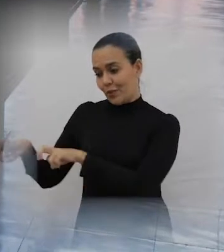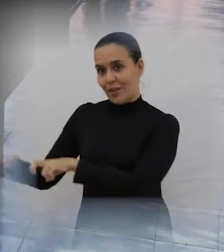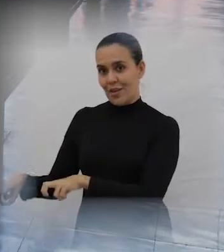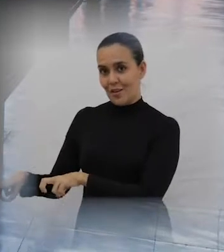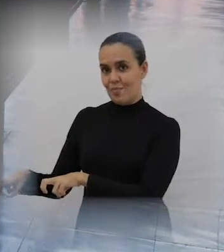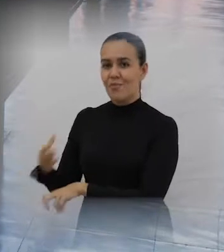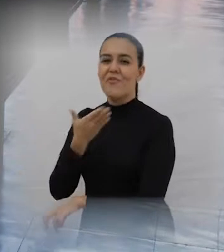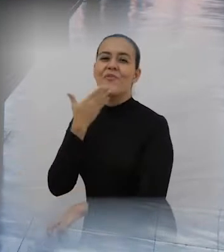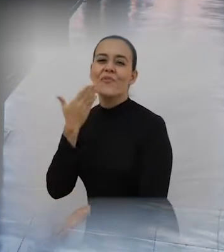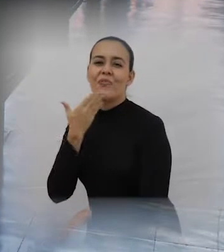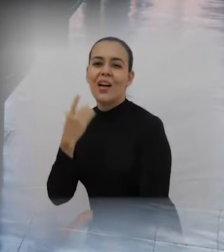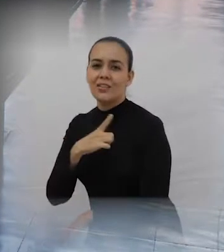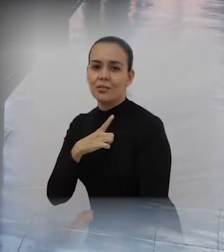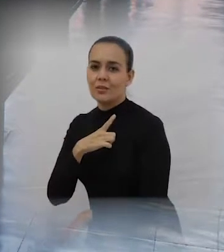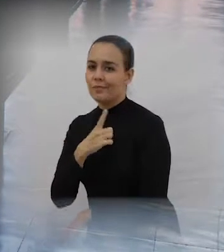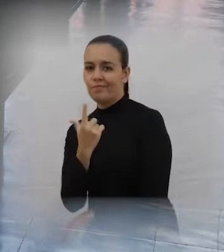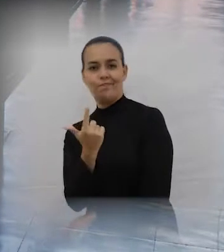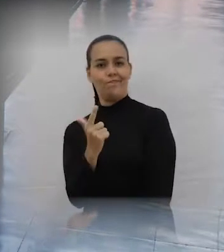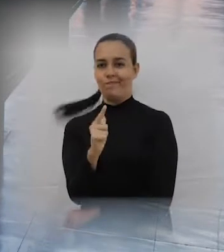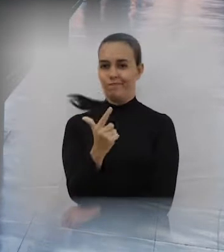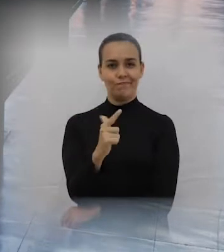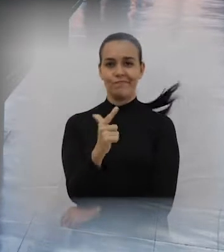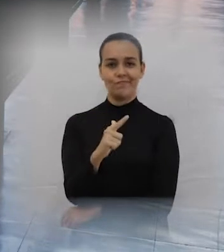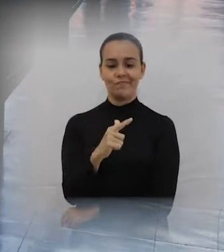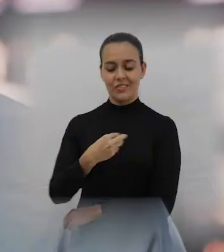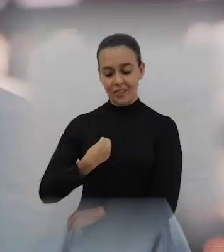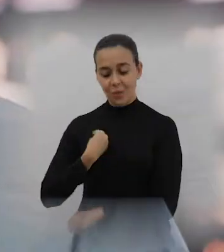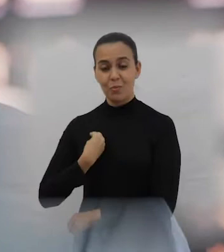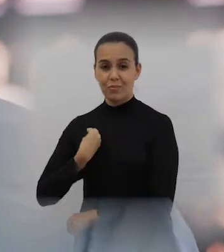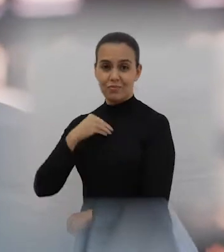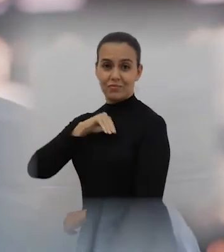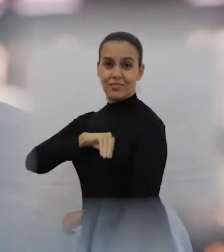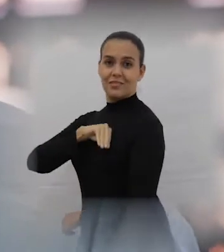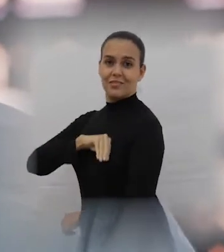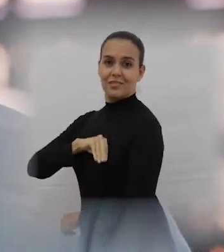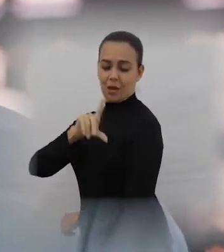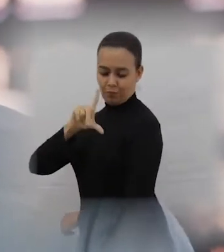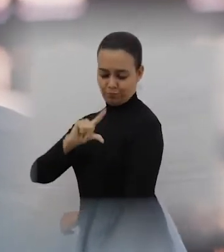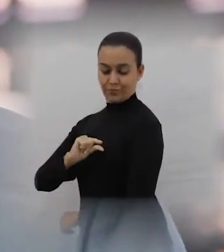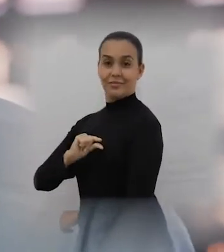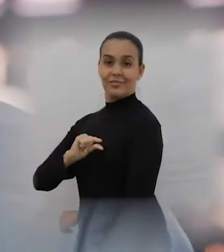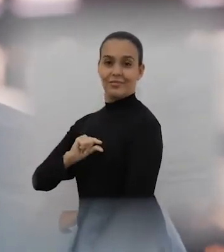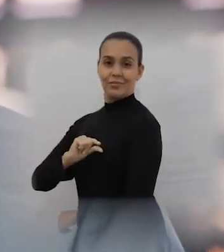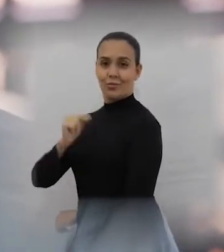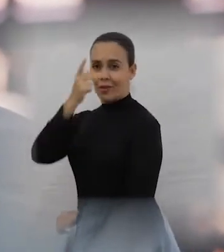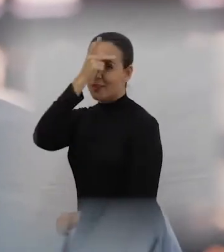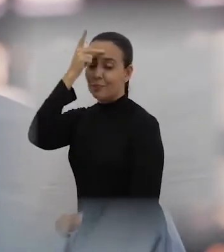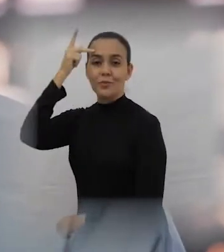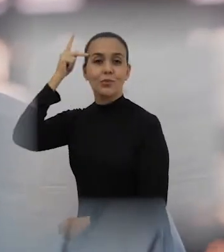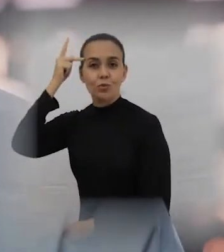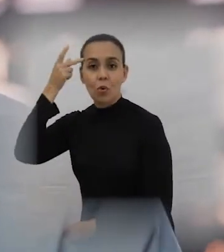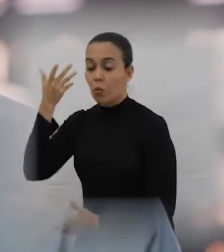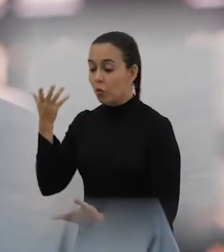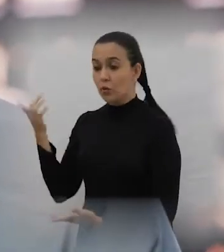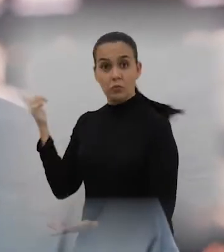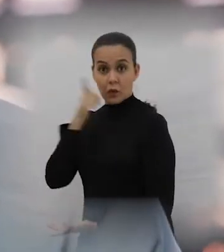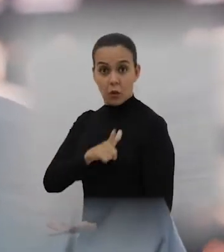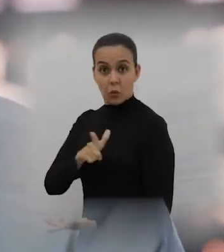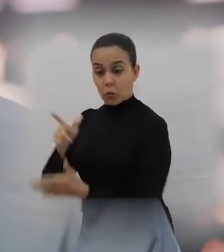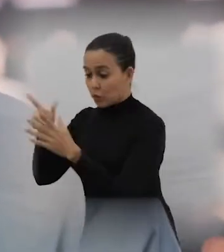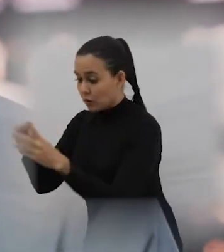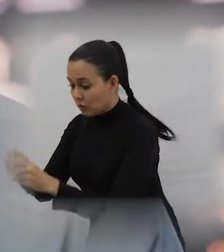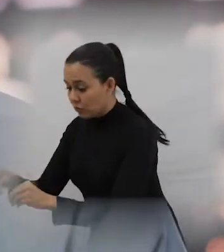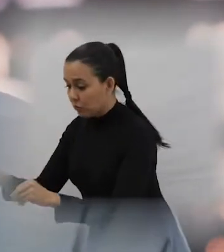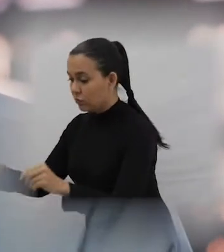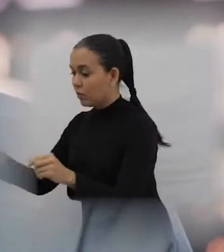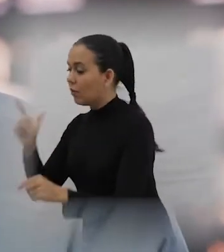com uma renda muito baixa. Então, é claro que as pessoas têm mais acesso à própria terra, água, etc., à comida, mas é com uma